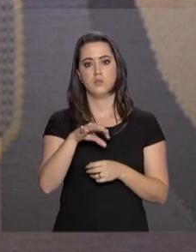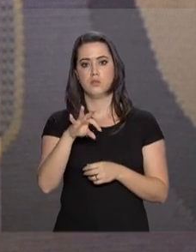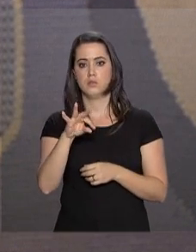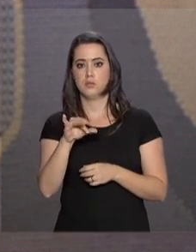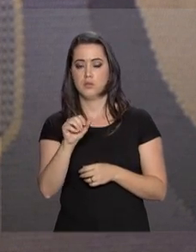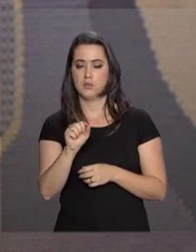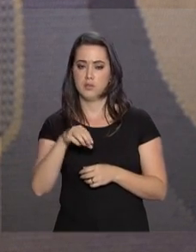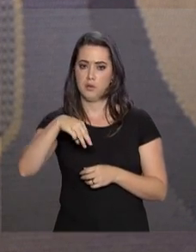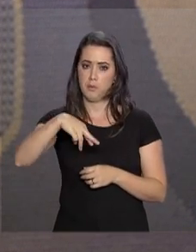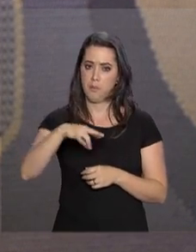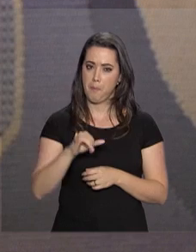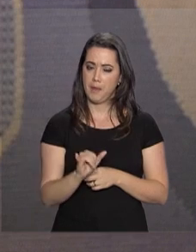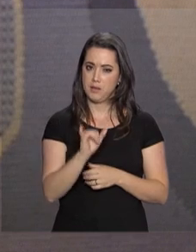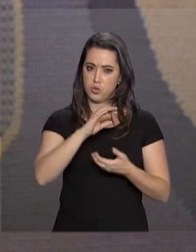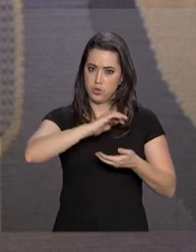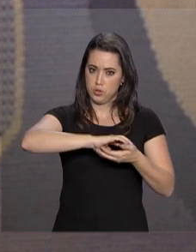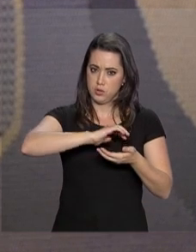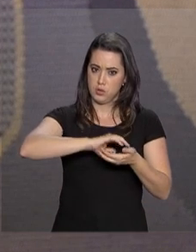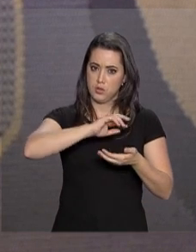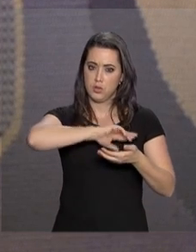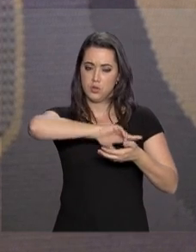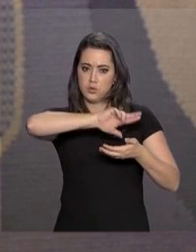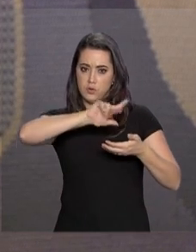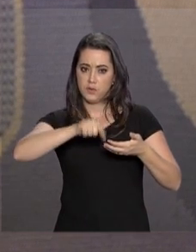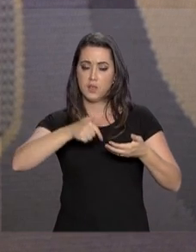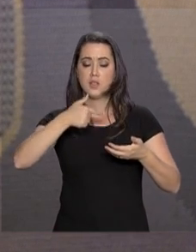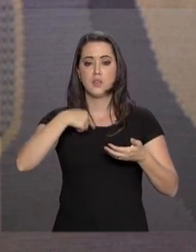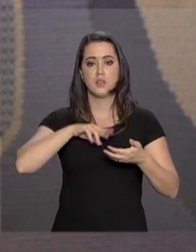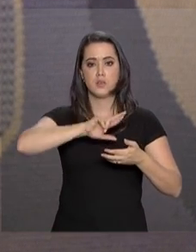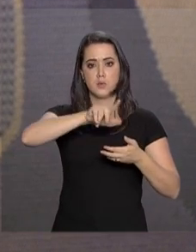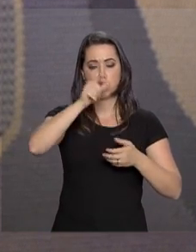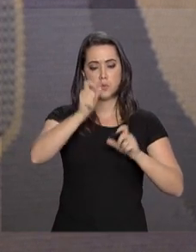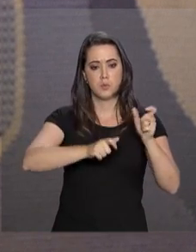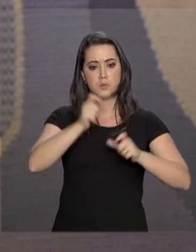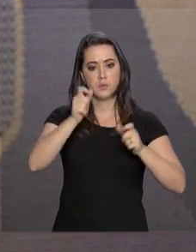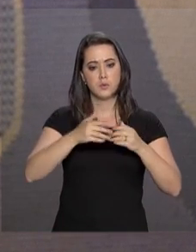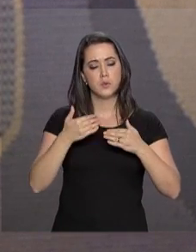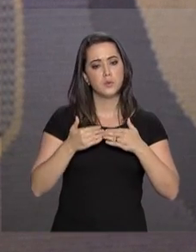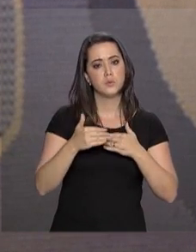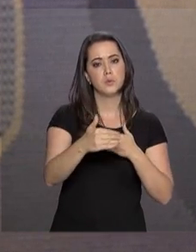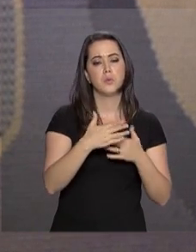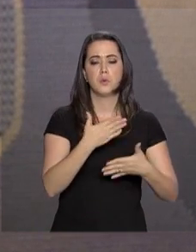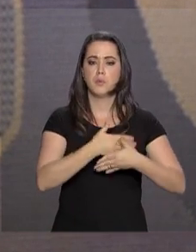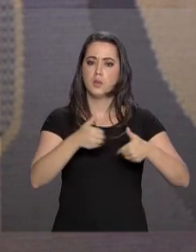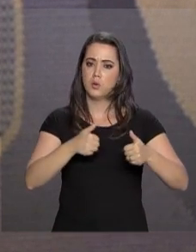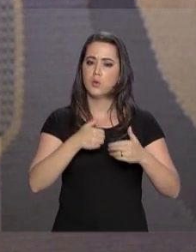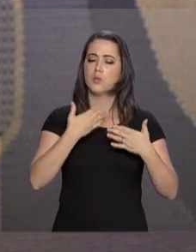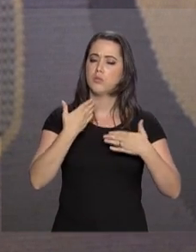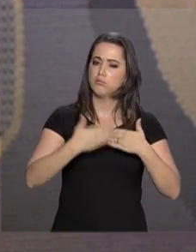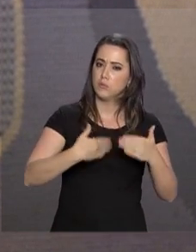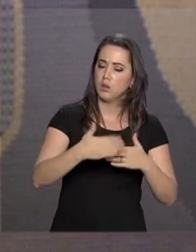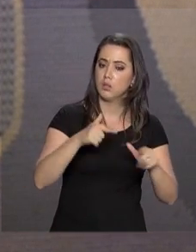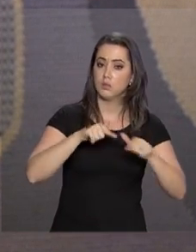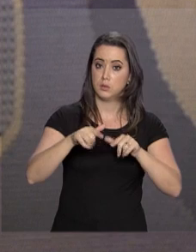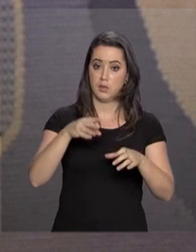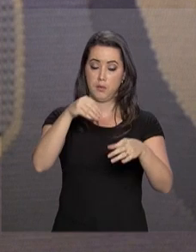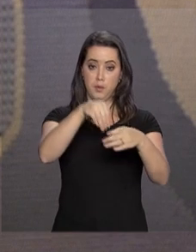carreira em determinados níveis hierárquicos, justamente para alejar o fluxo da carreira e,